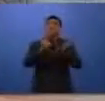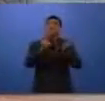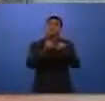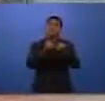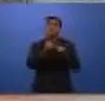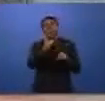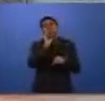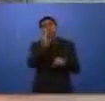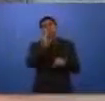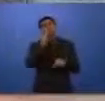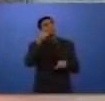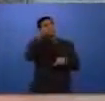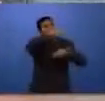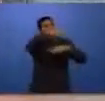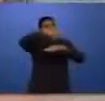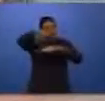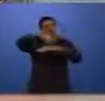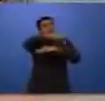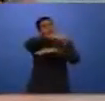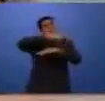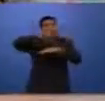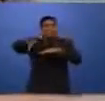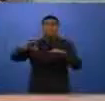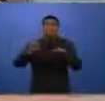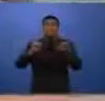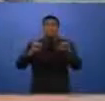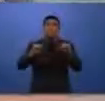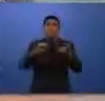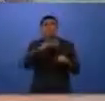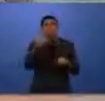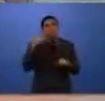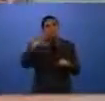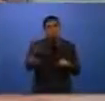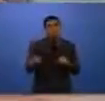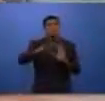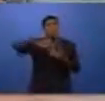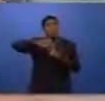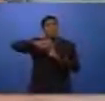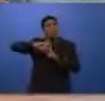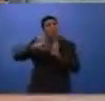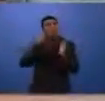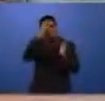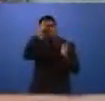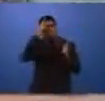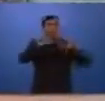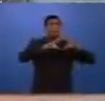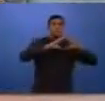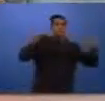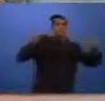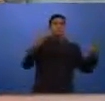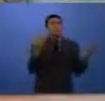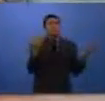encaminhadas às autoridades policiais e denúncias essas que podem ser de homicídios, de roubos, de pessoas desaparecidas e já, inclusive,